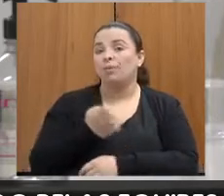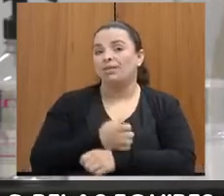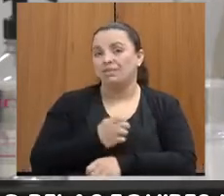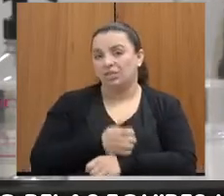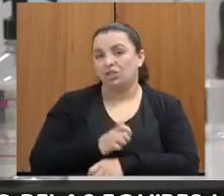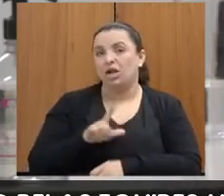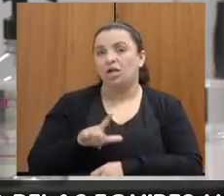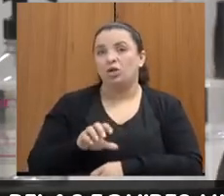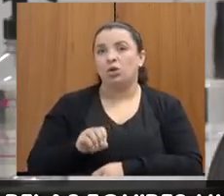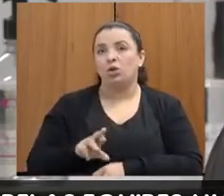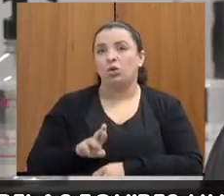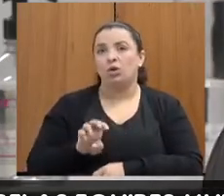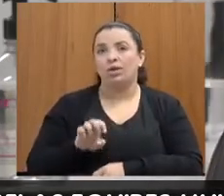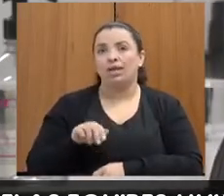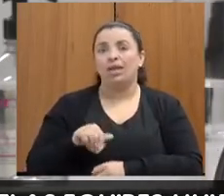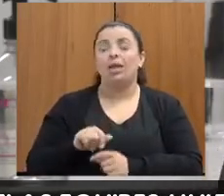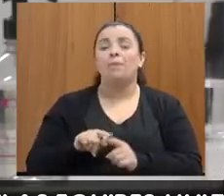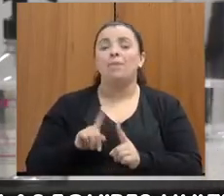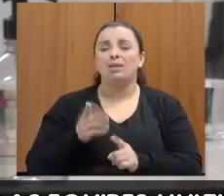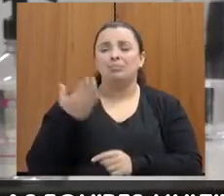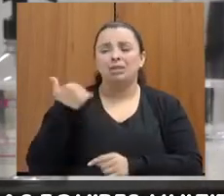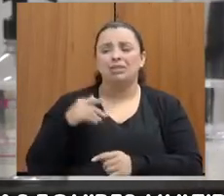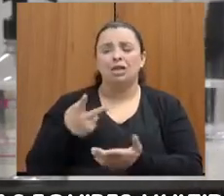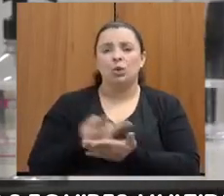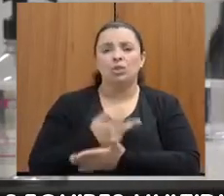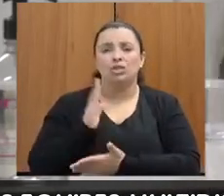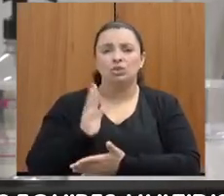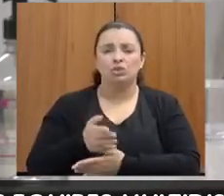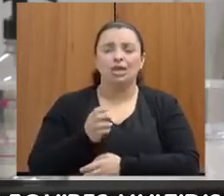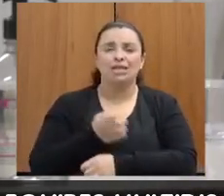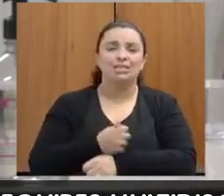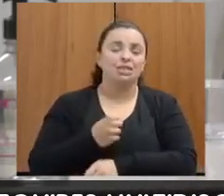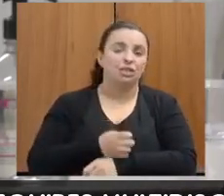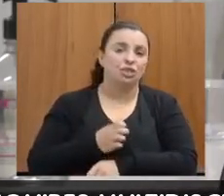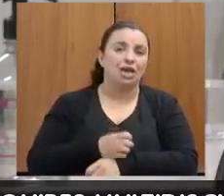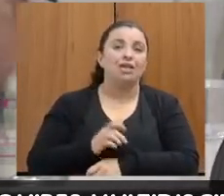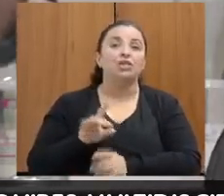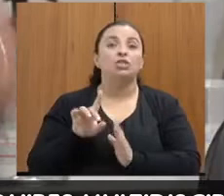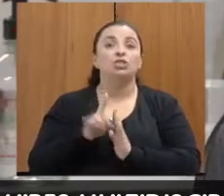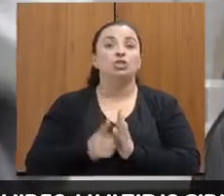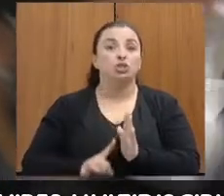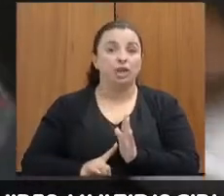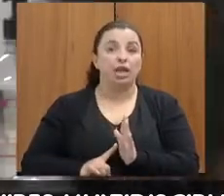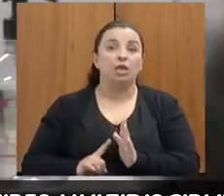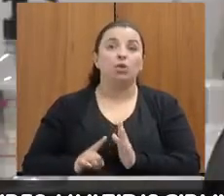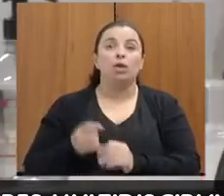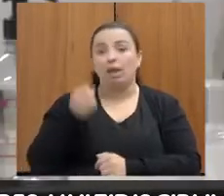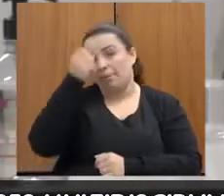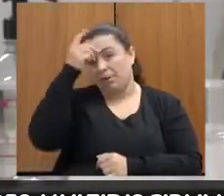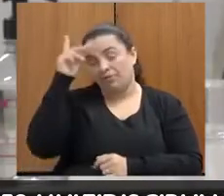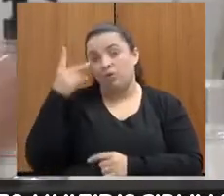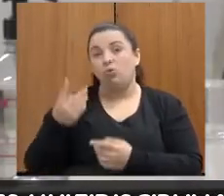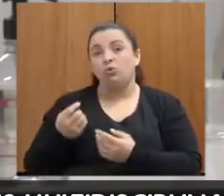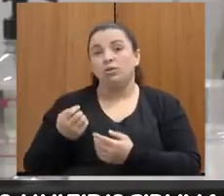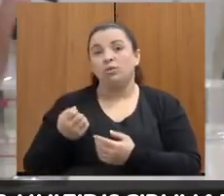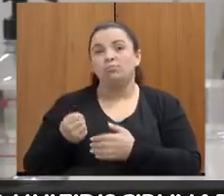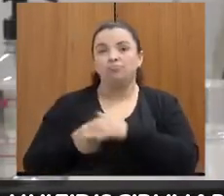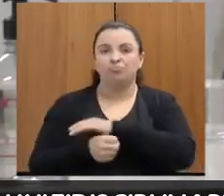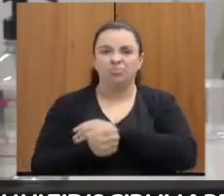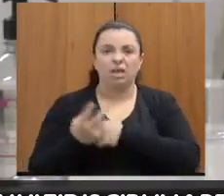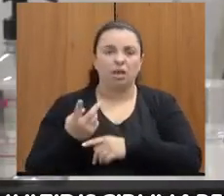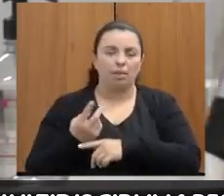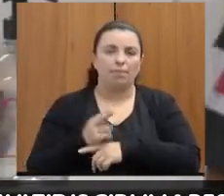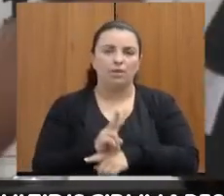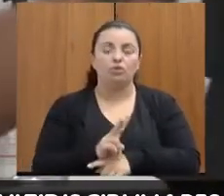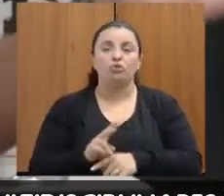e já tivemos estagiários de direito também cedidos pelo município. E também teve um período em a gente contou com uma guarda municipal, mas